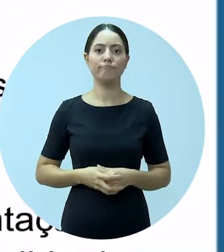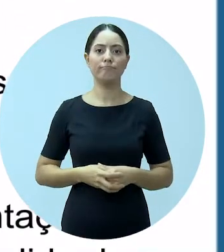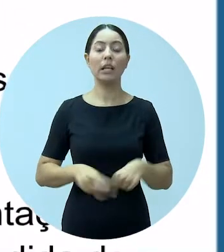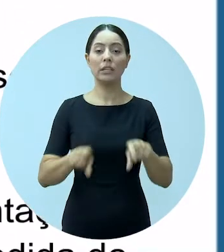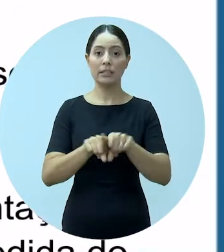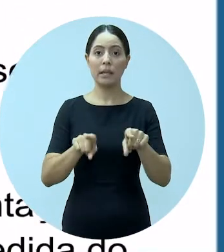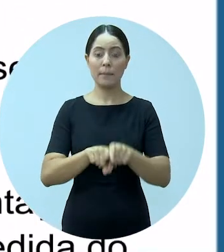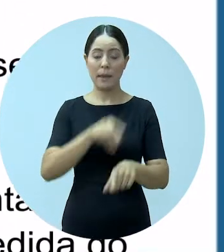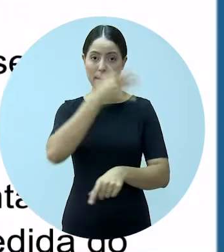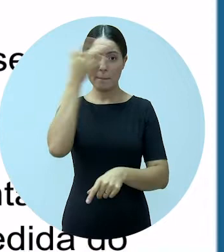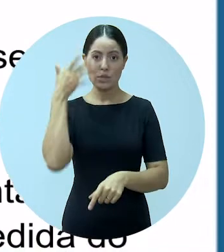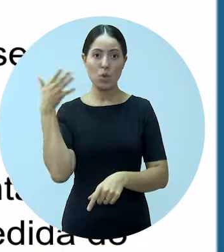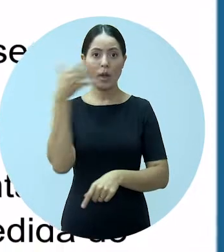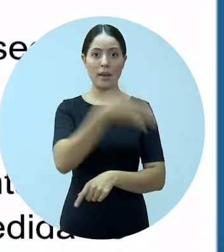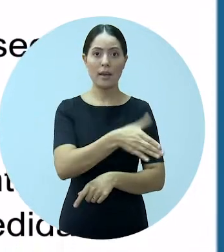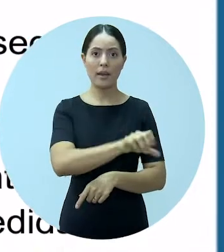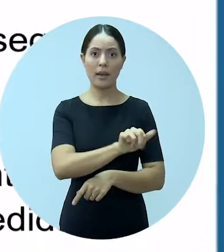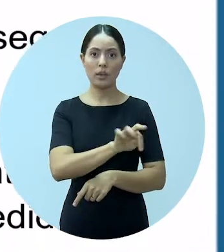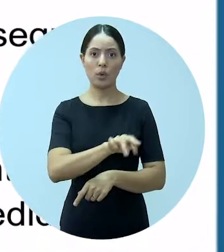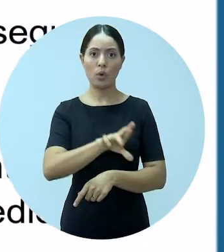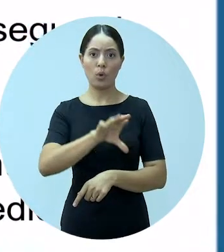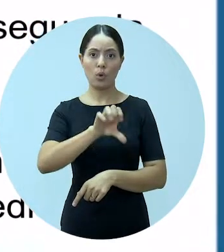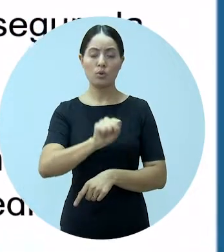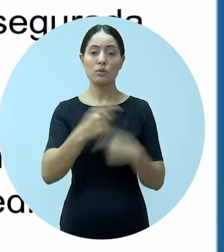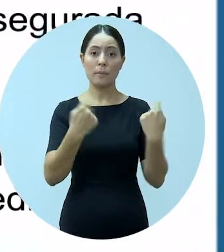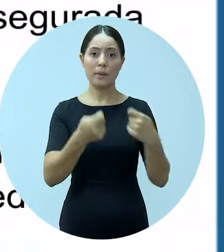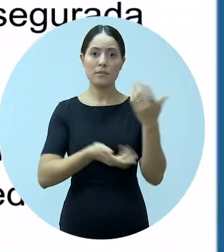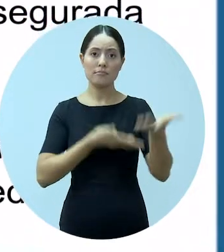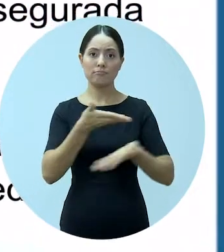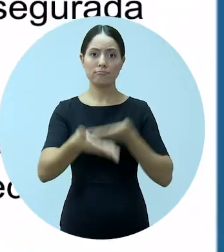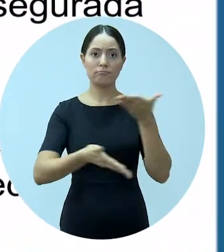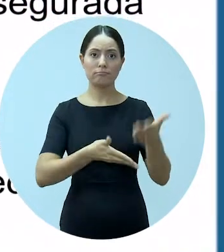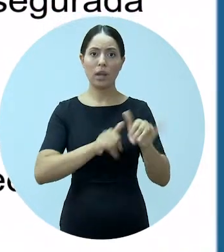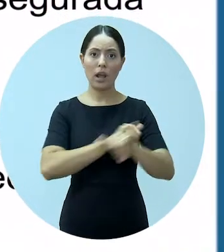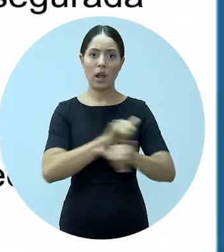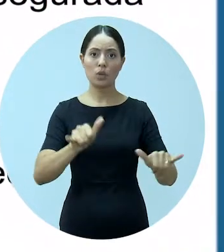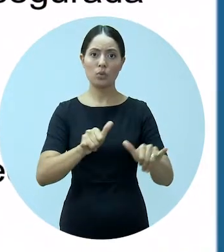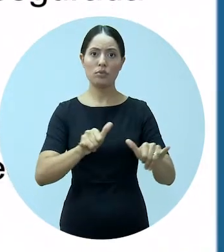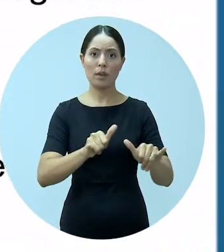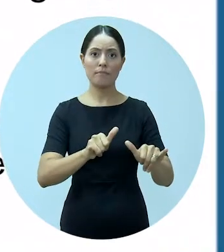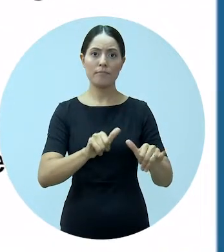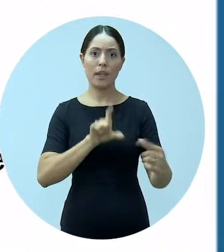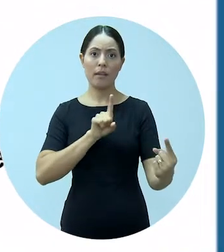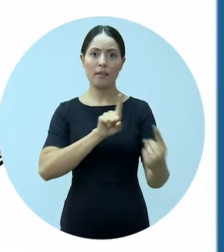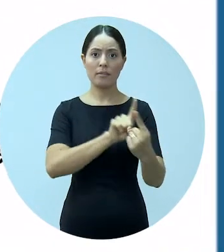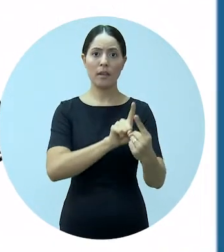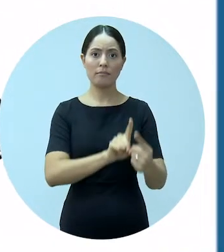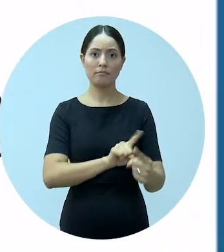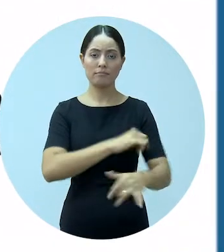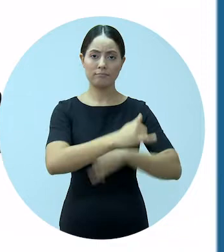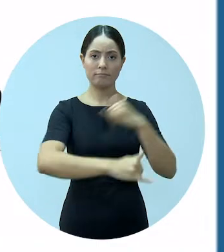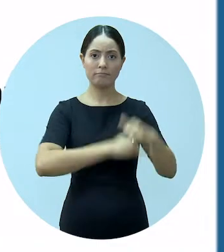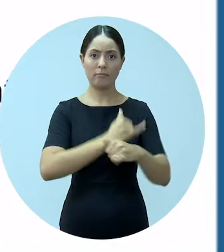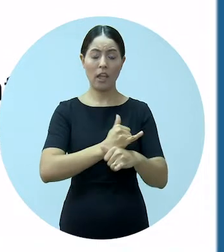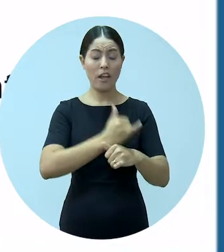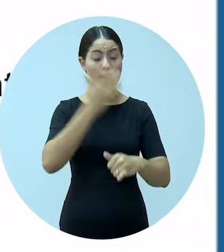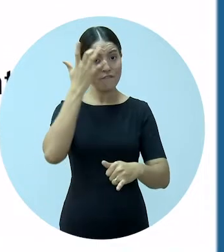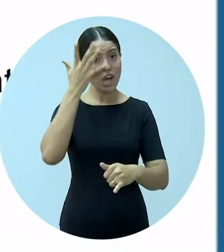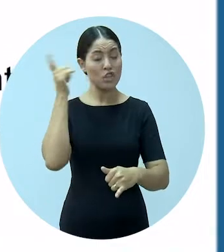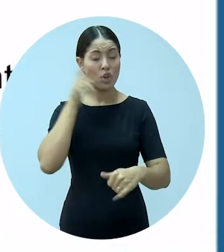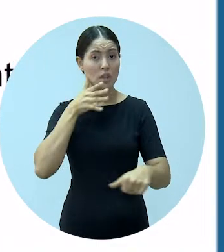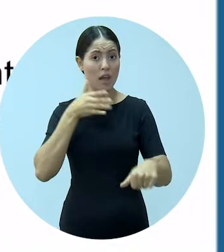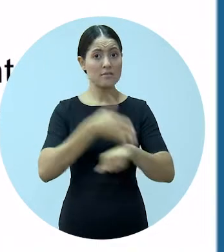Magistrados e cartórios deverão divulgar os números para teleatendimento. Atendimento que deve ser facilitado e